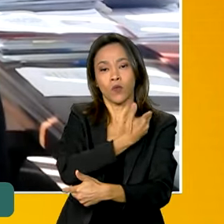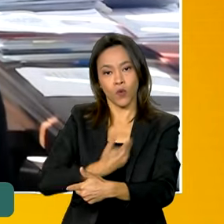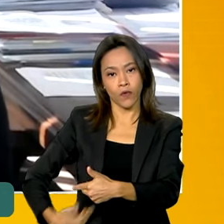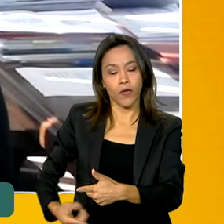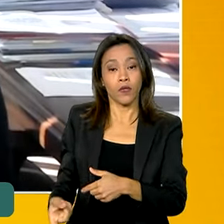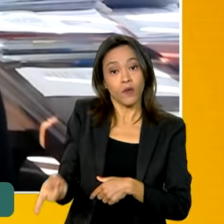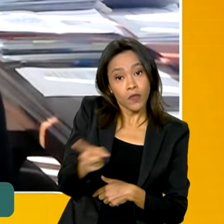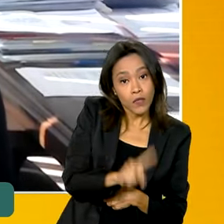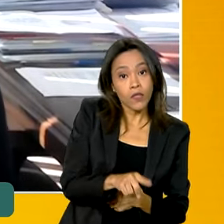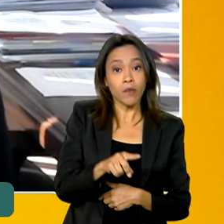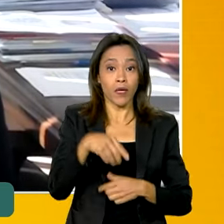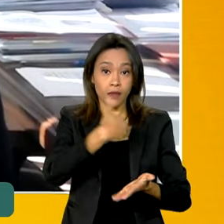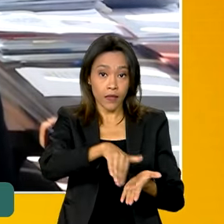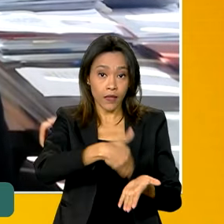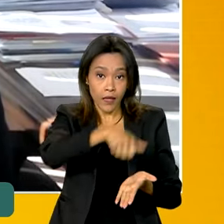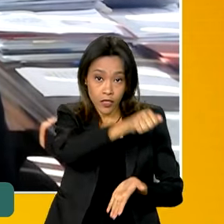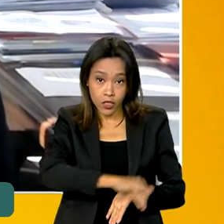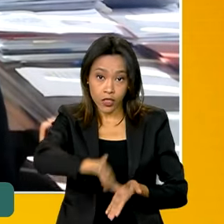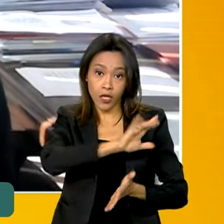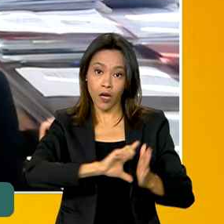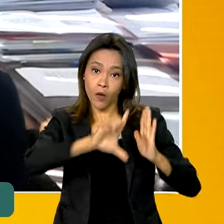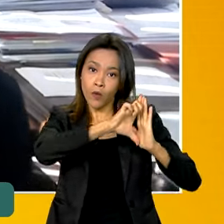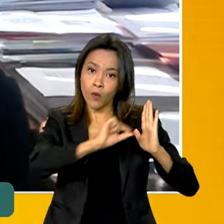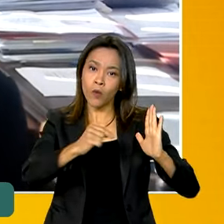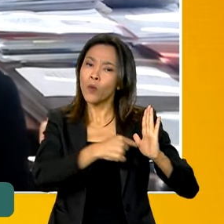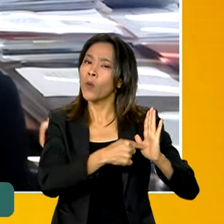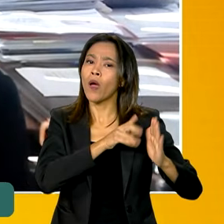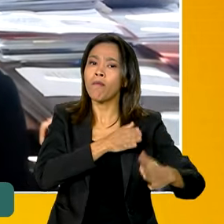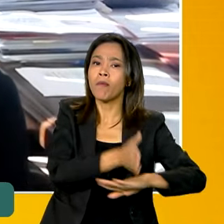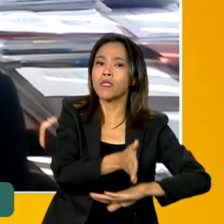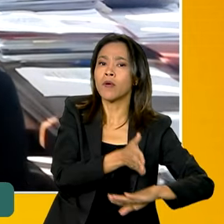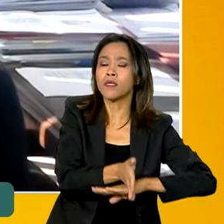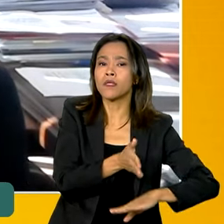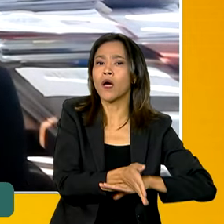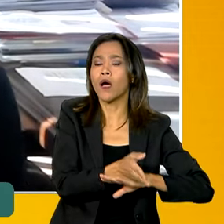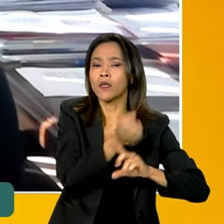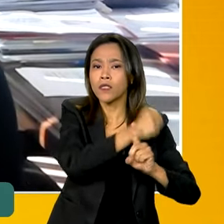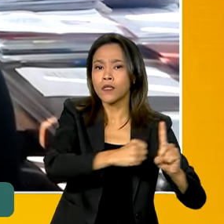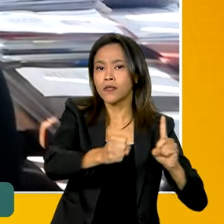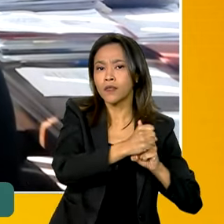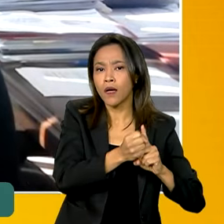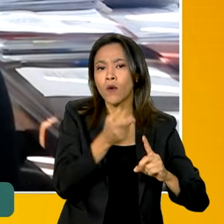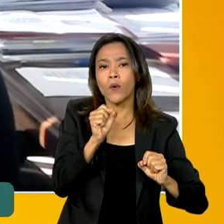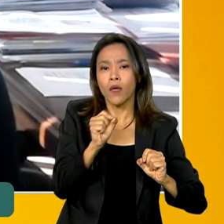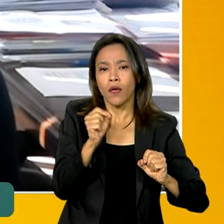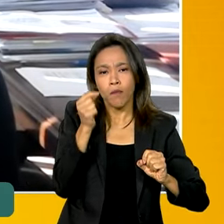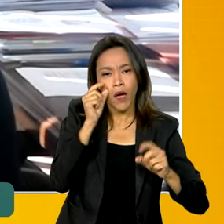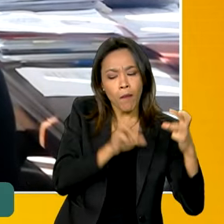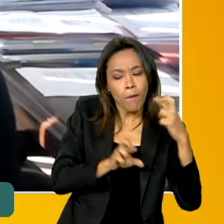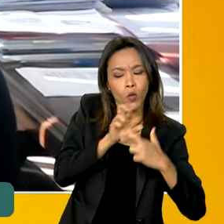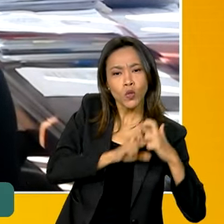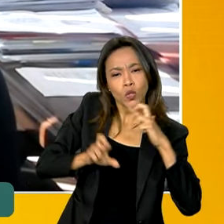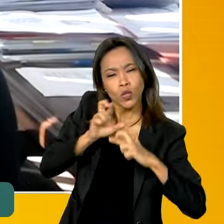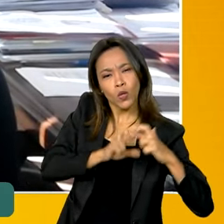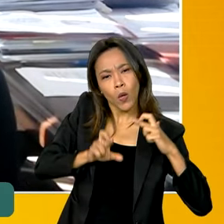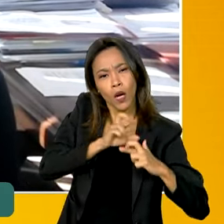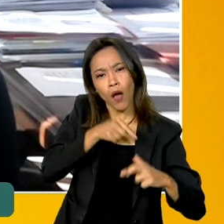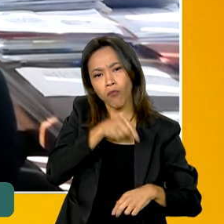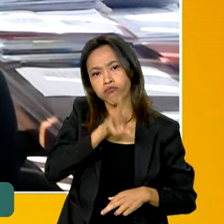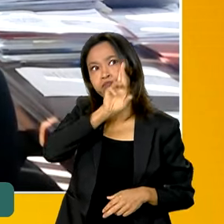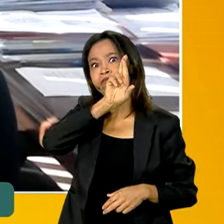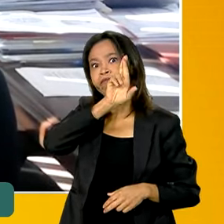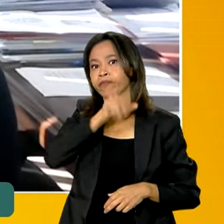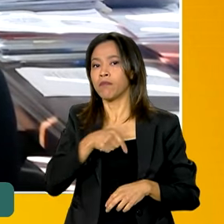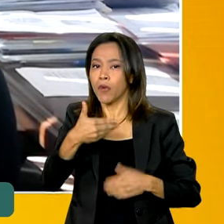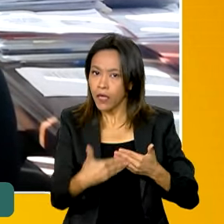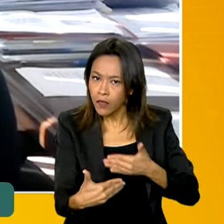da Presidência da República a participação social no monitoramento, para que a gente possa ir analisando ao longo desses